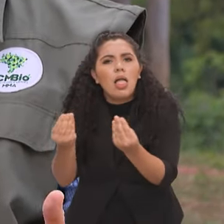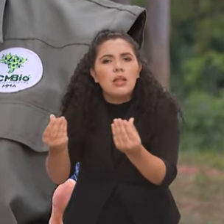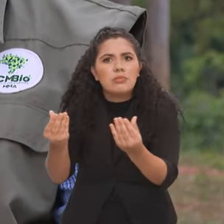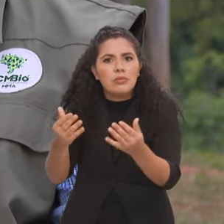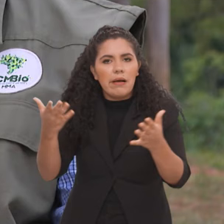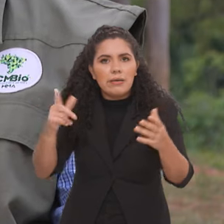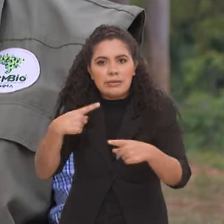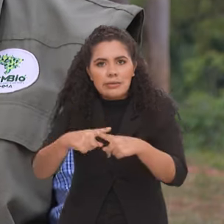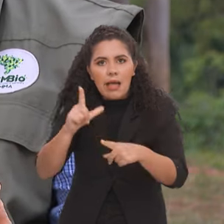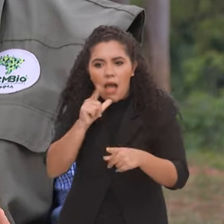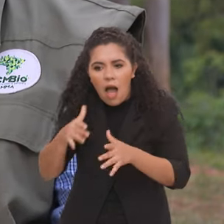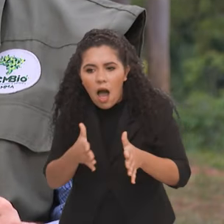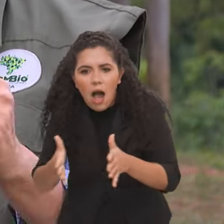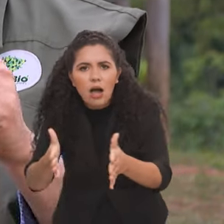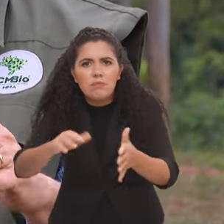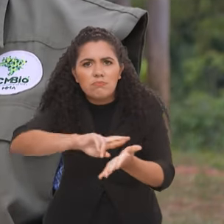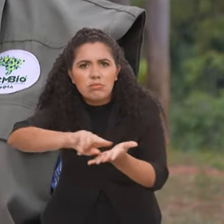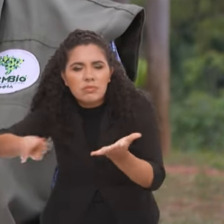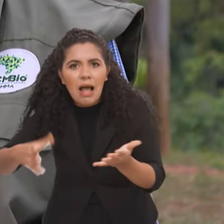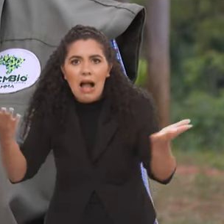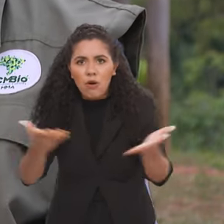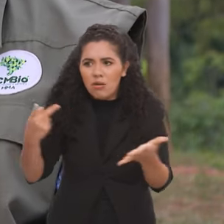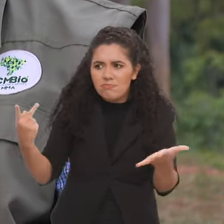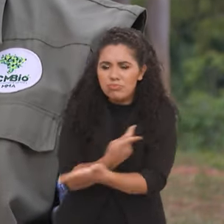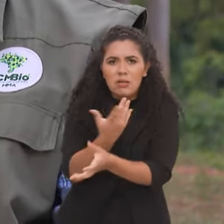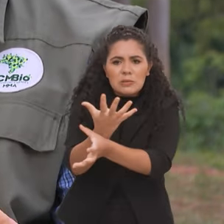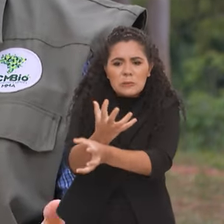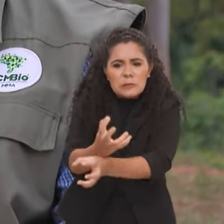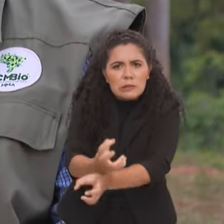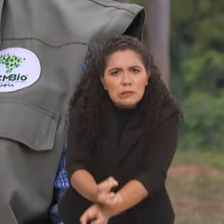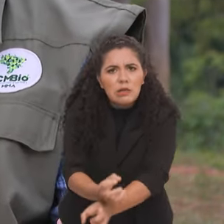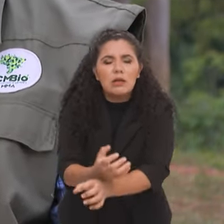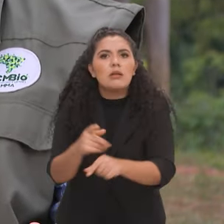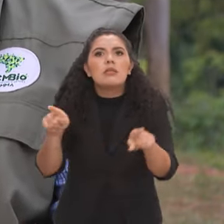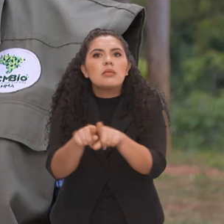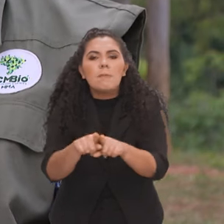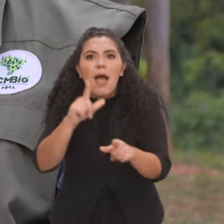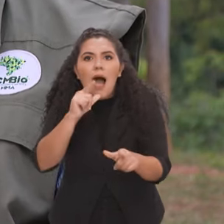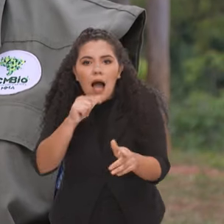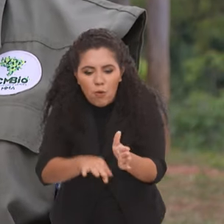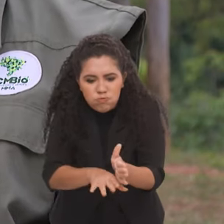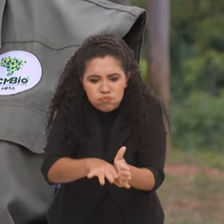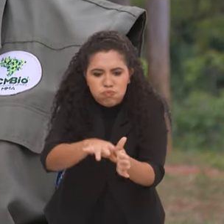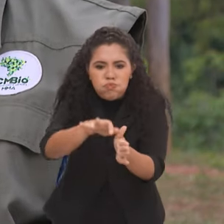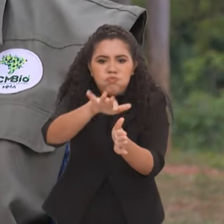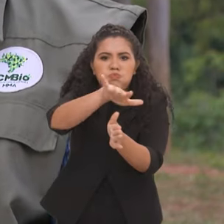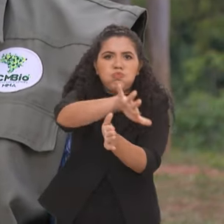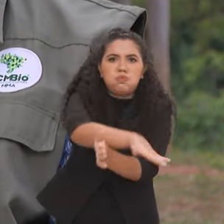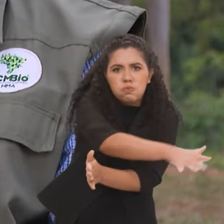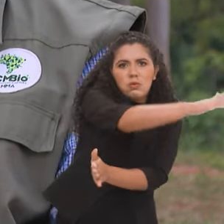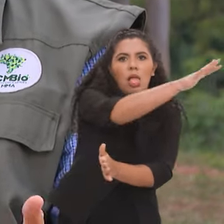reconhecido por suas águas, vem sofrendo uma seca tão extrema. Ou enchentes cada vez mais frequentes no sul do Brasil,